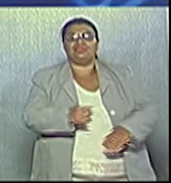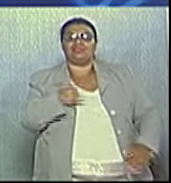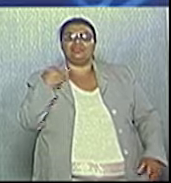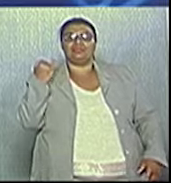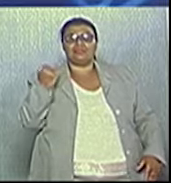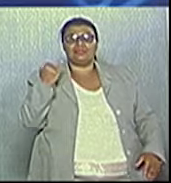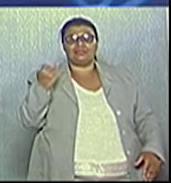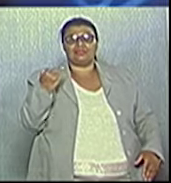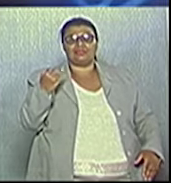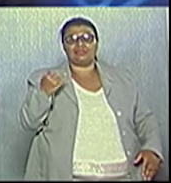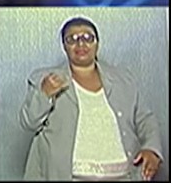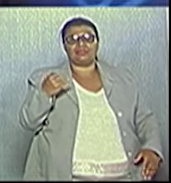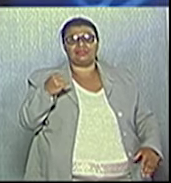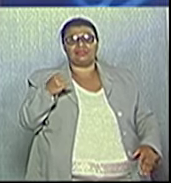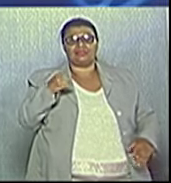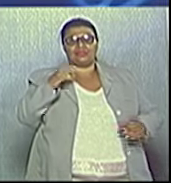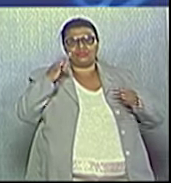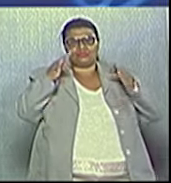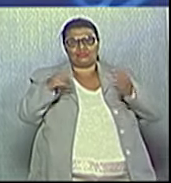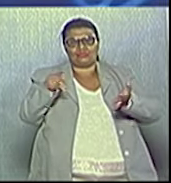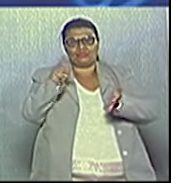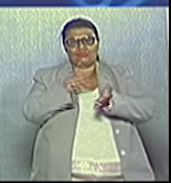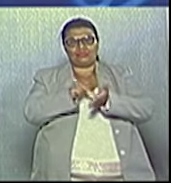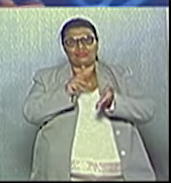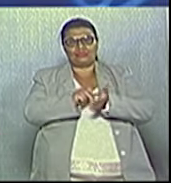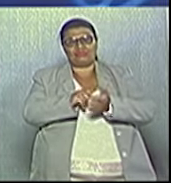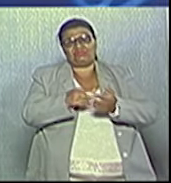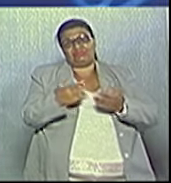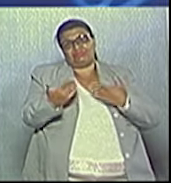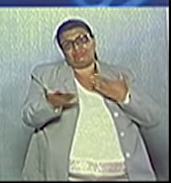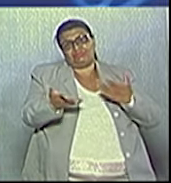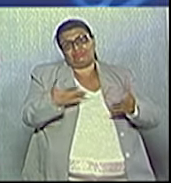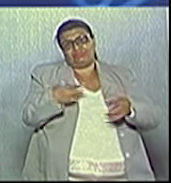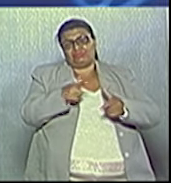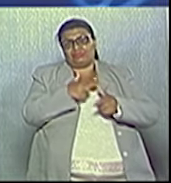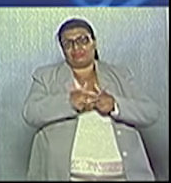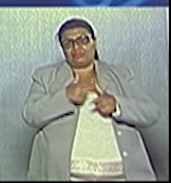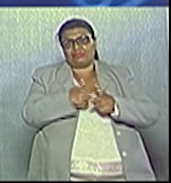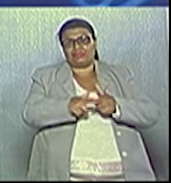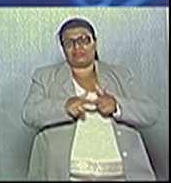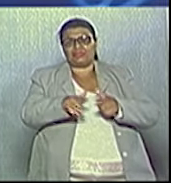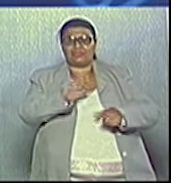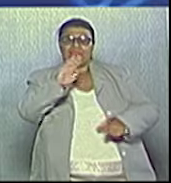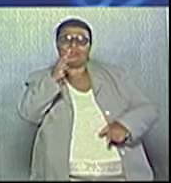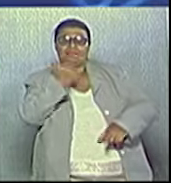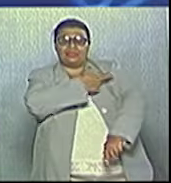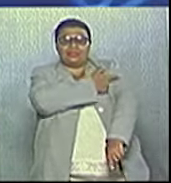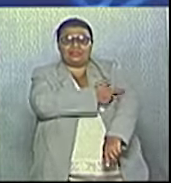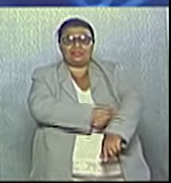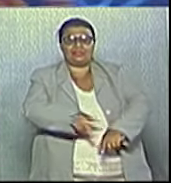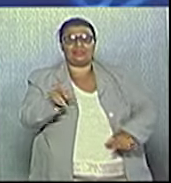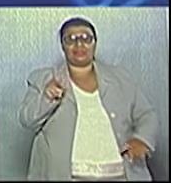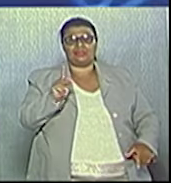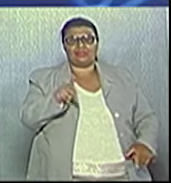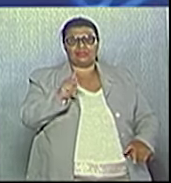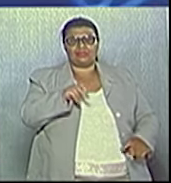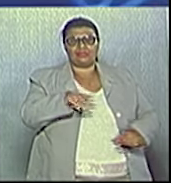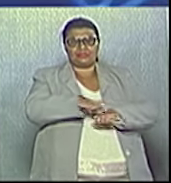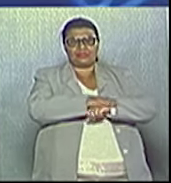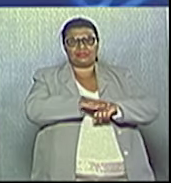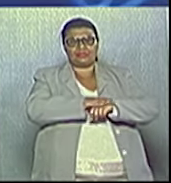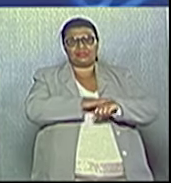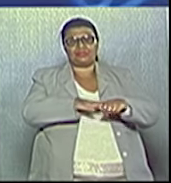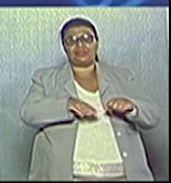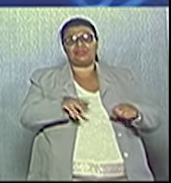importante que eu só me confirmou algumas situações que acontecem na educação. Professores, conversando com muitos